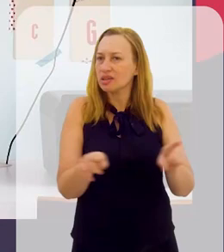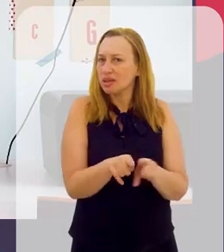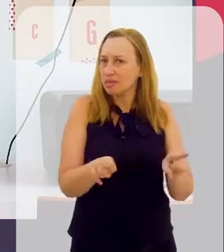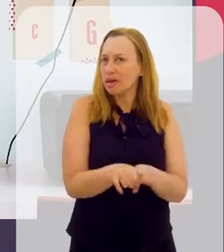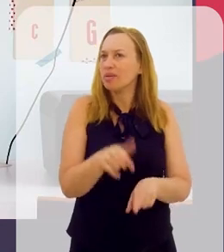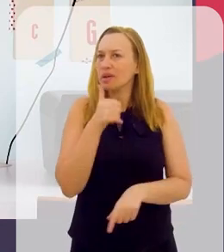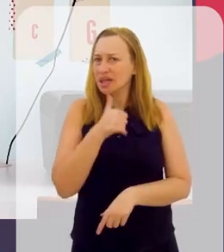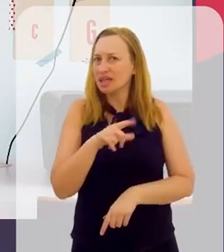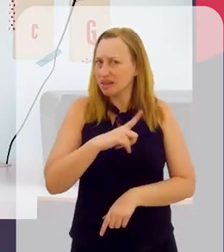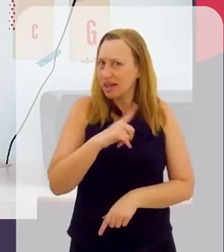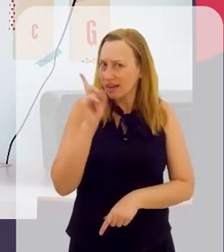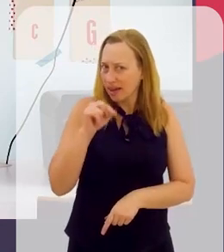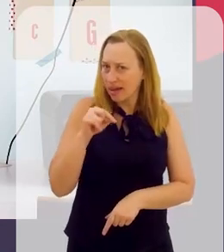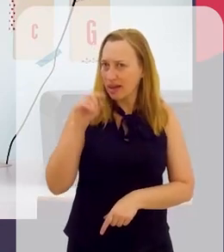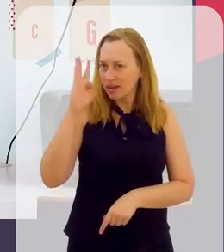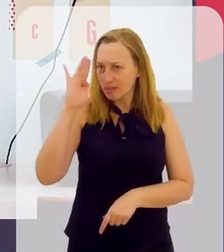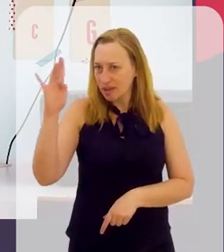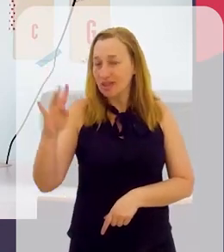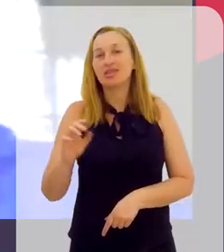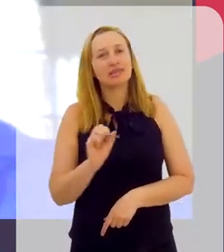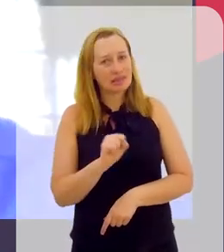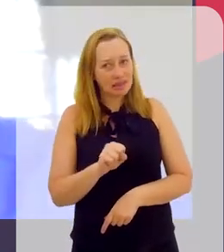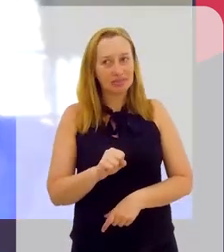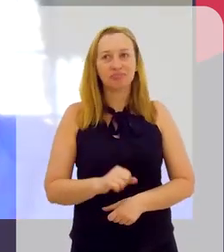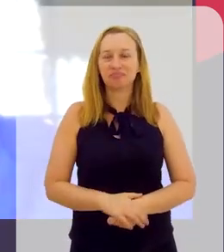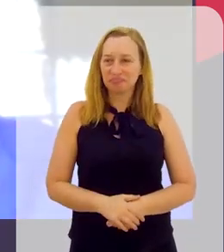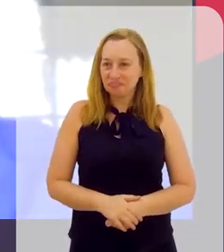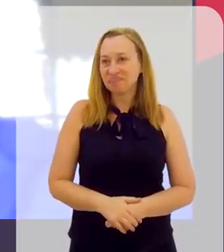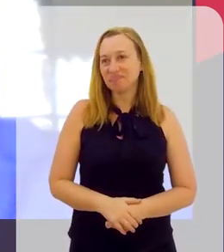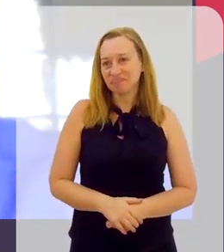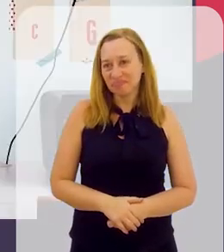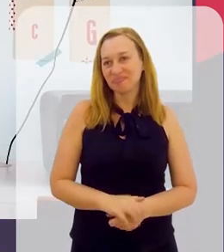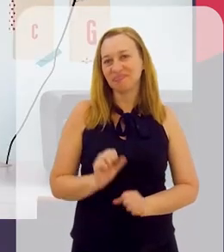o projeto também tem meninas, eu imagino. A maioria.